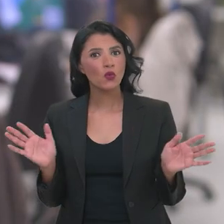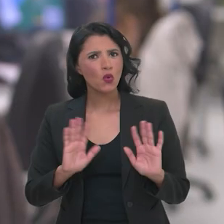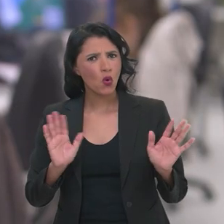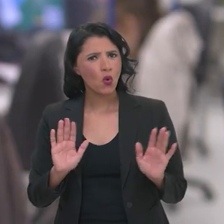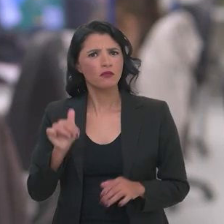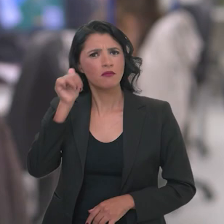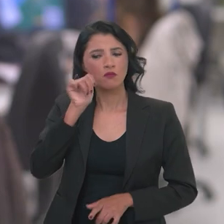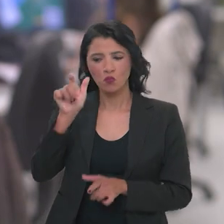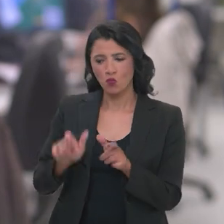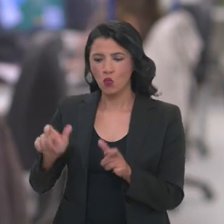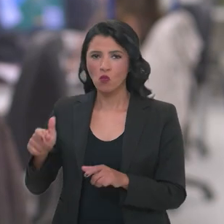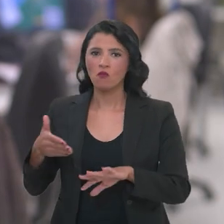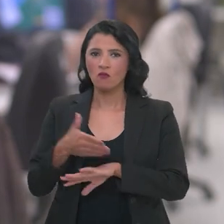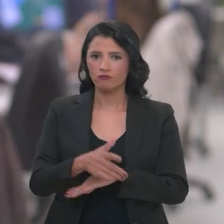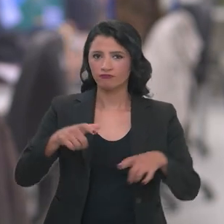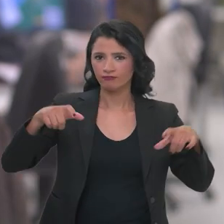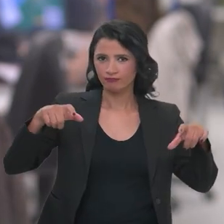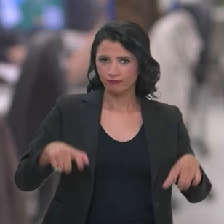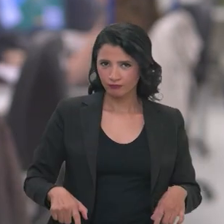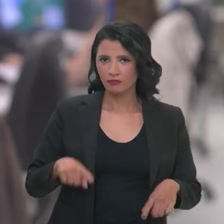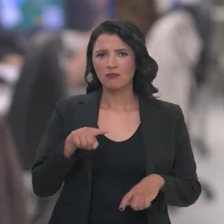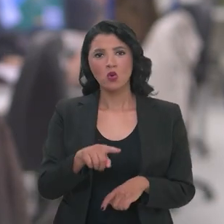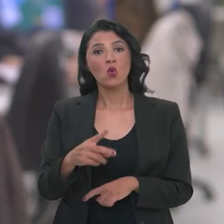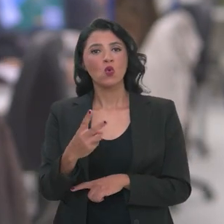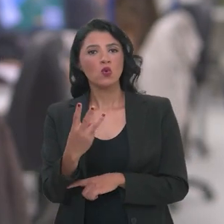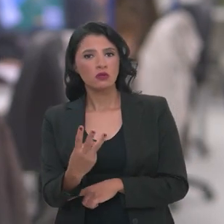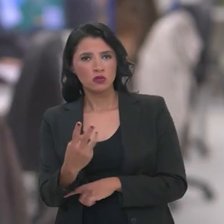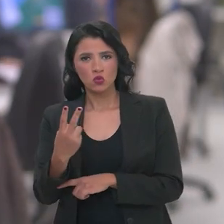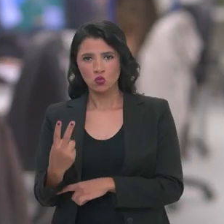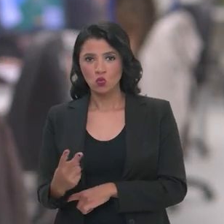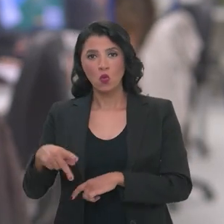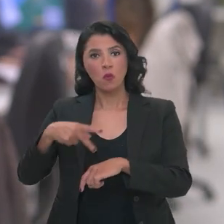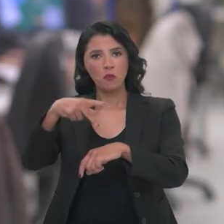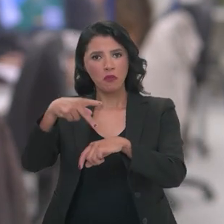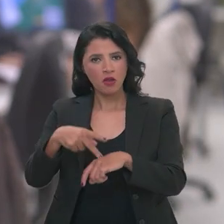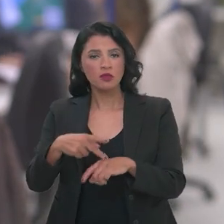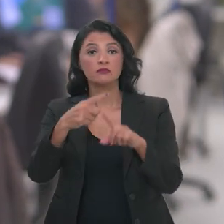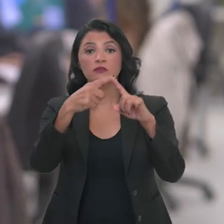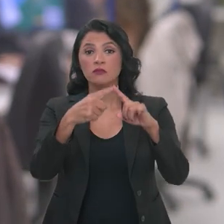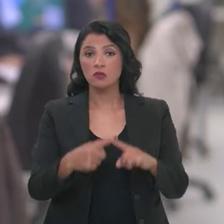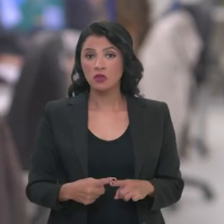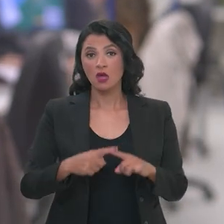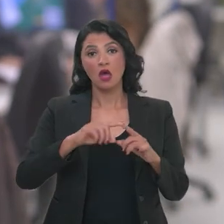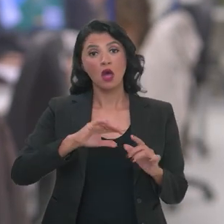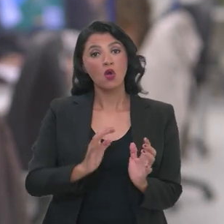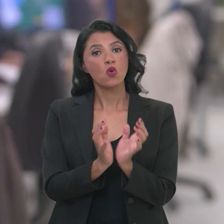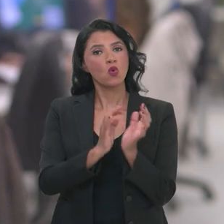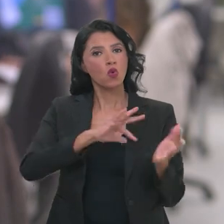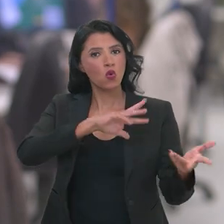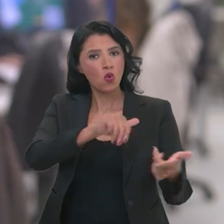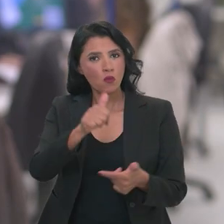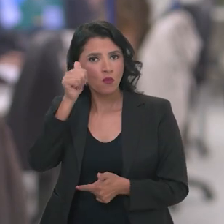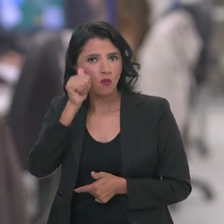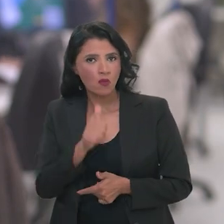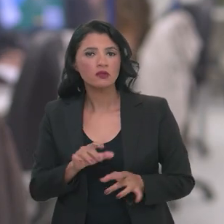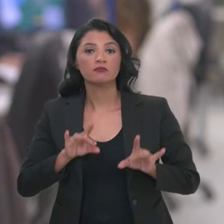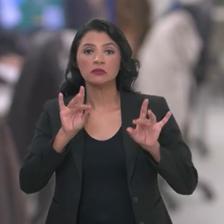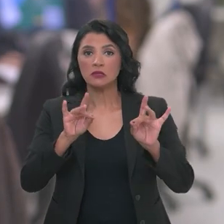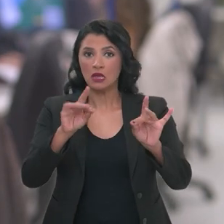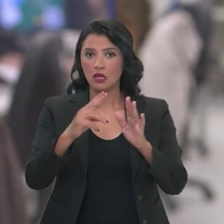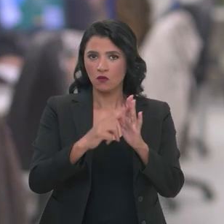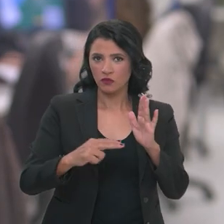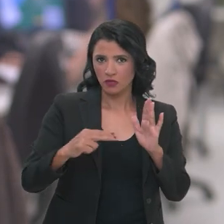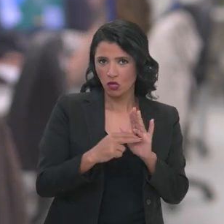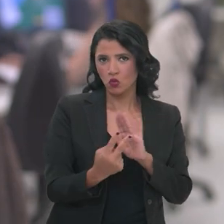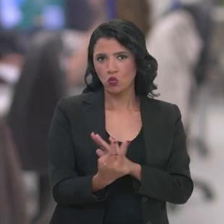Olá, mulheres em campo! Cobiçada por 32 seleções que vão disputar a Copa de Futebol Feminino este ano na